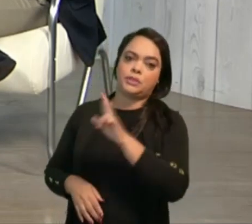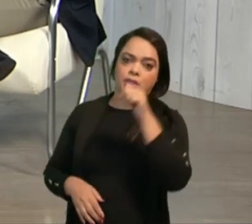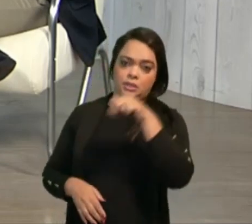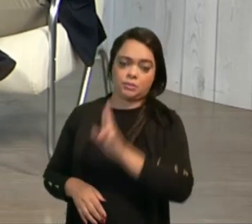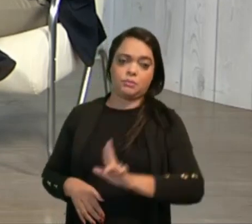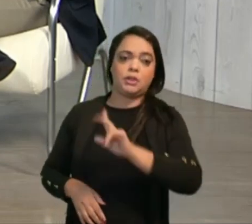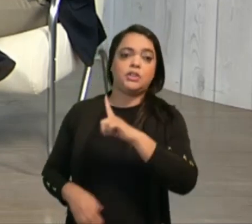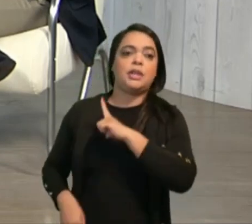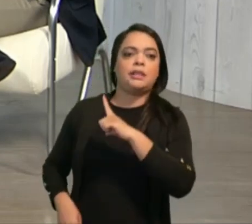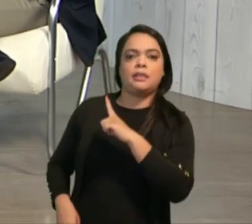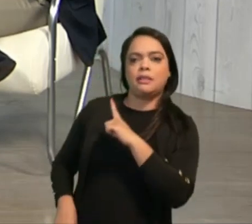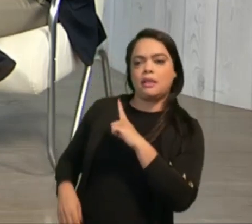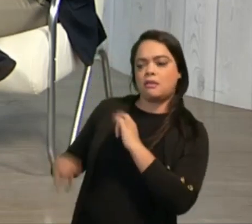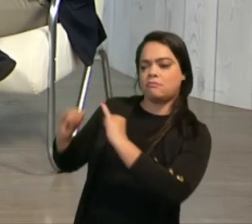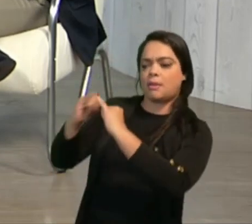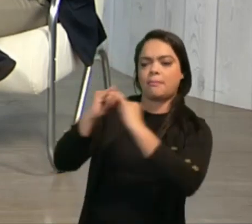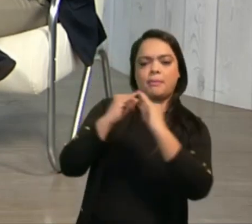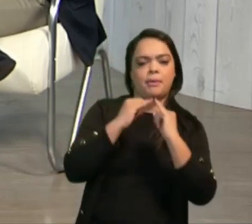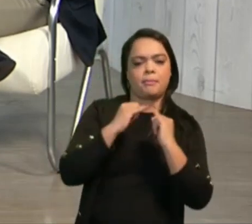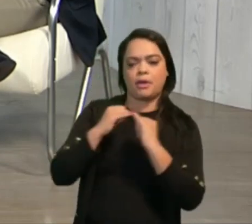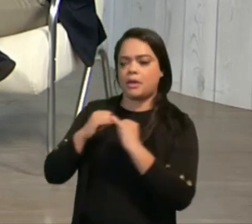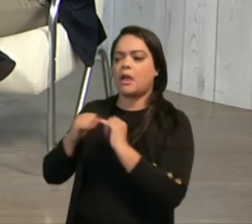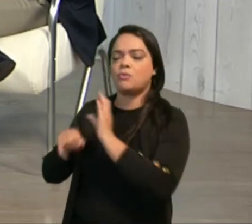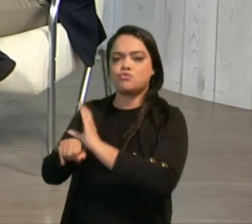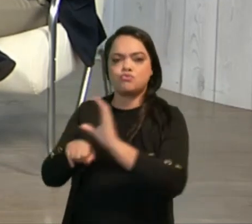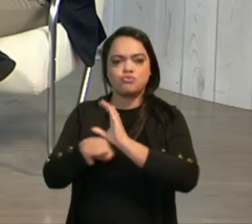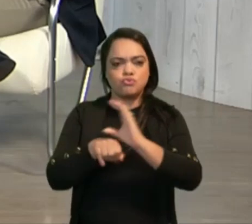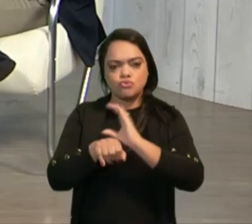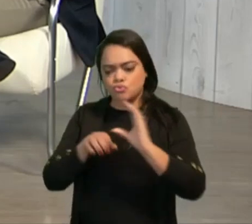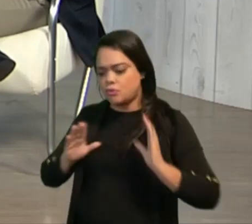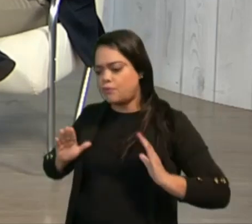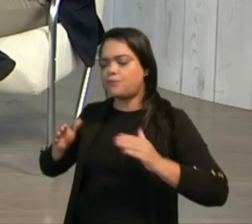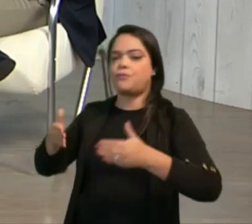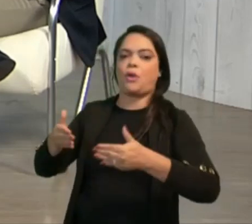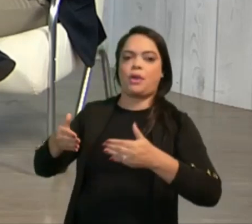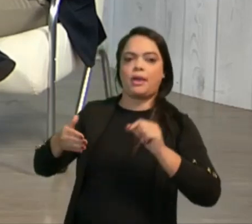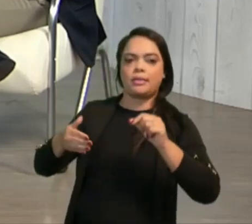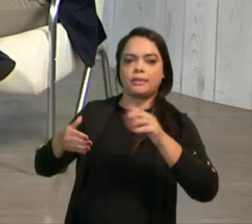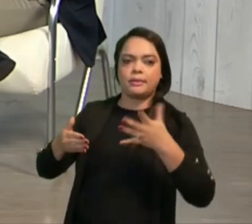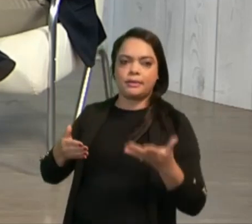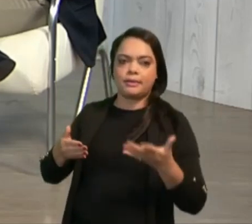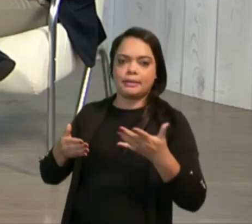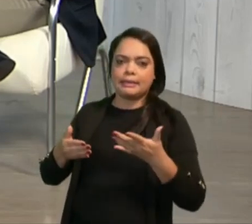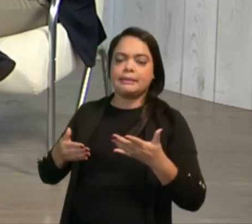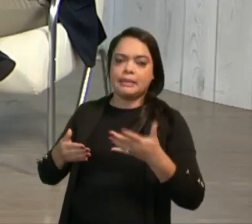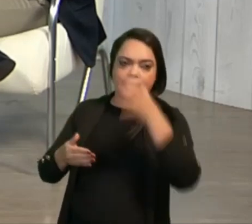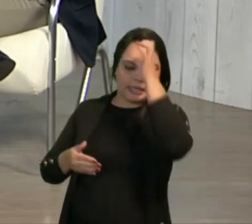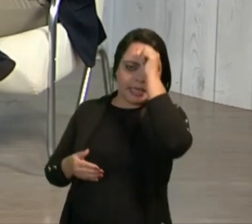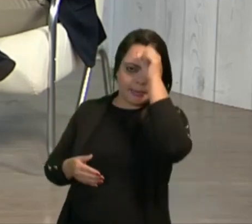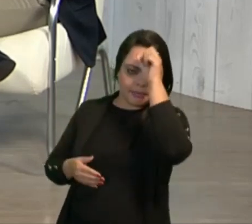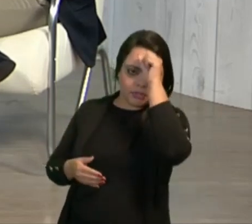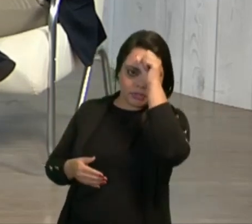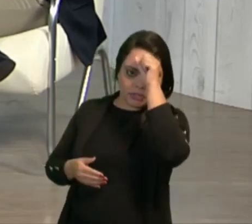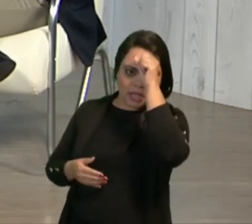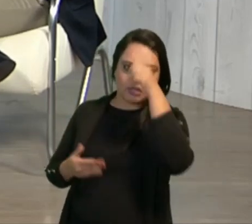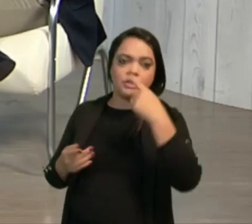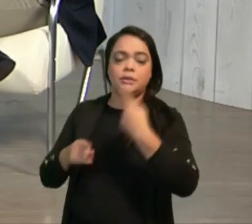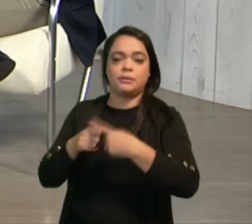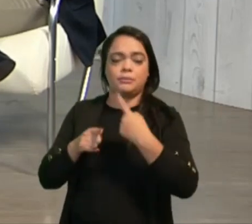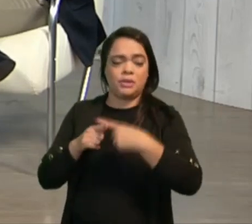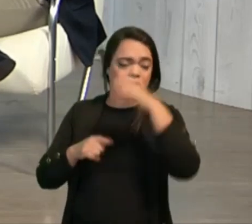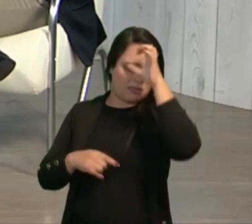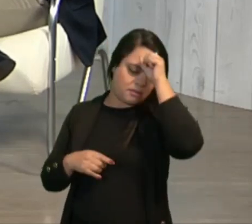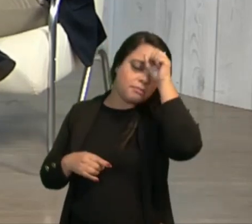Uberlândia, nós temos diversas entidades formadoras especializadas no programa de aprendizagem. Porque, na